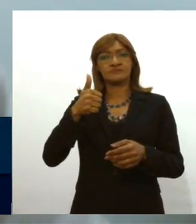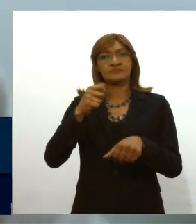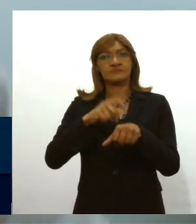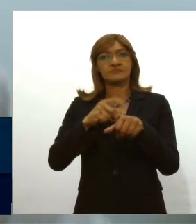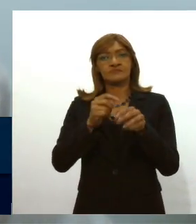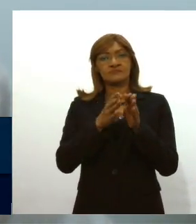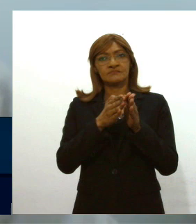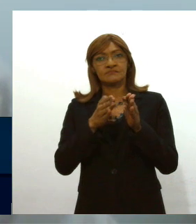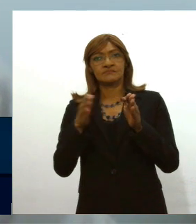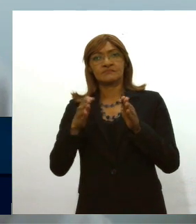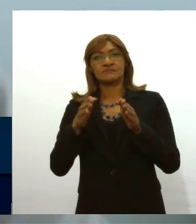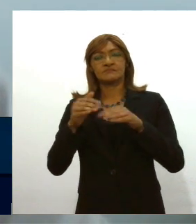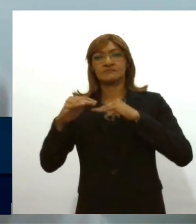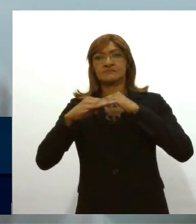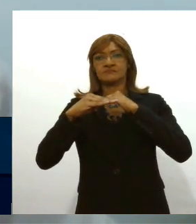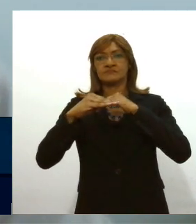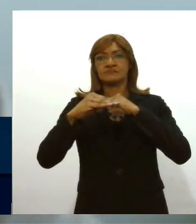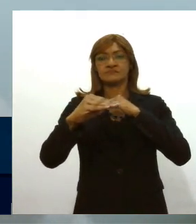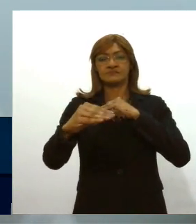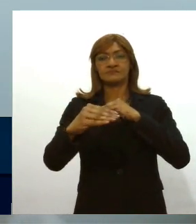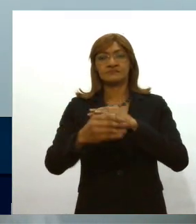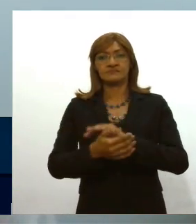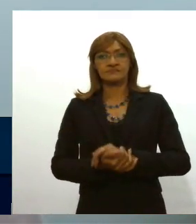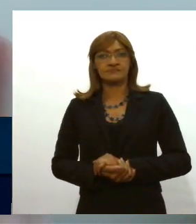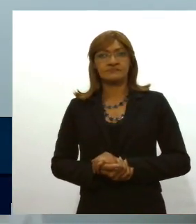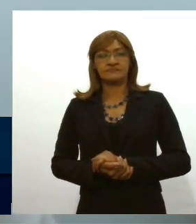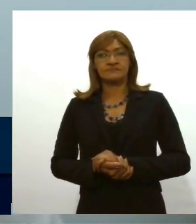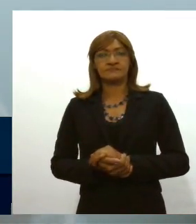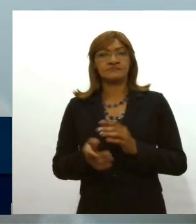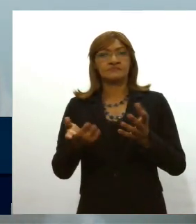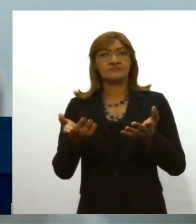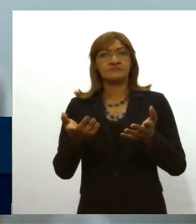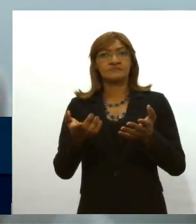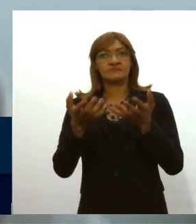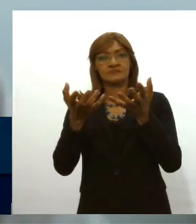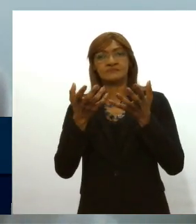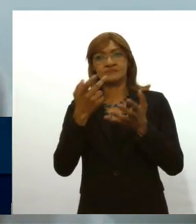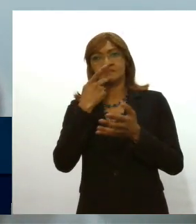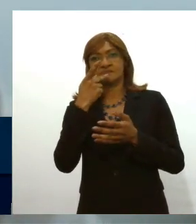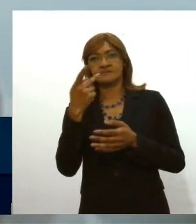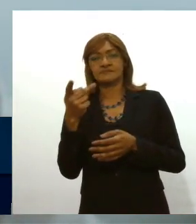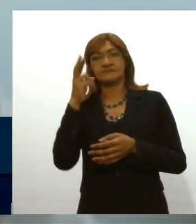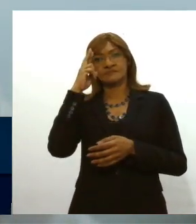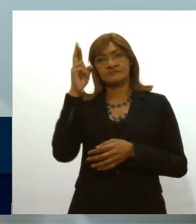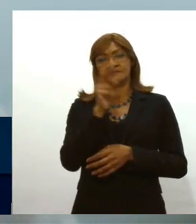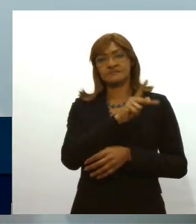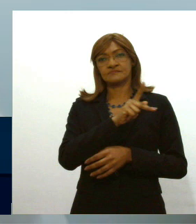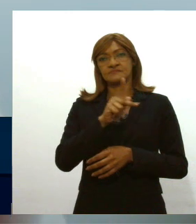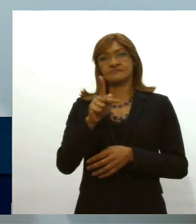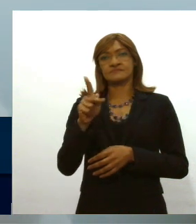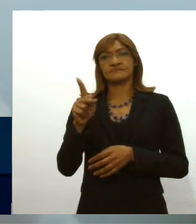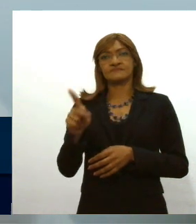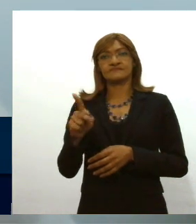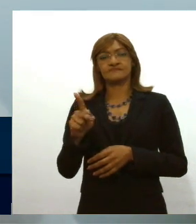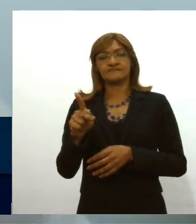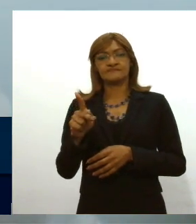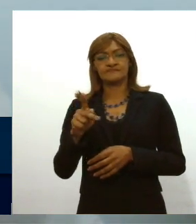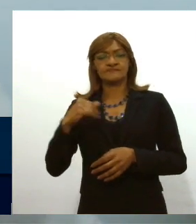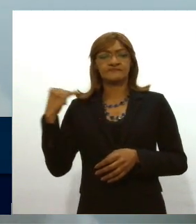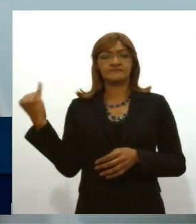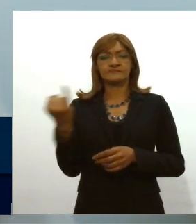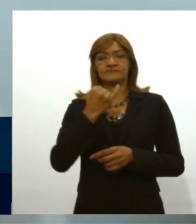das rodovias que seriam recuperadas então era esse registro senhor presidente que o recurso de grande